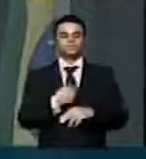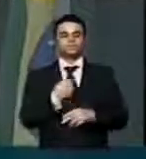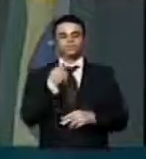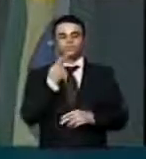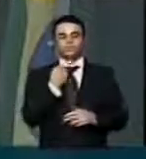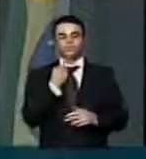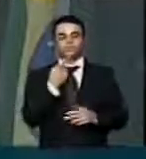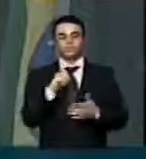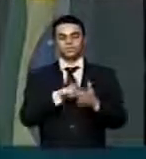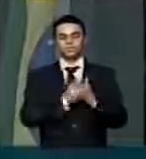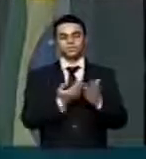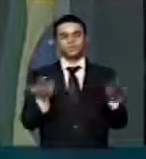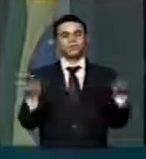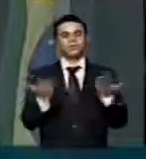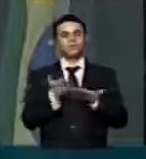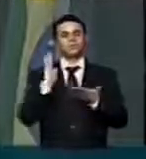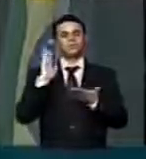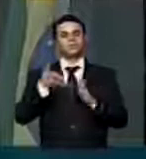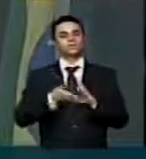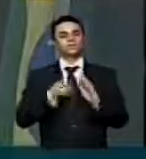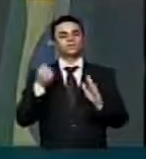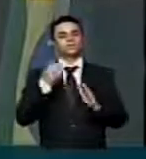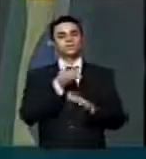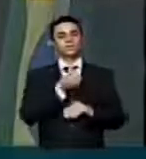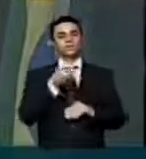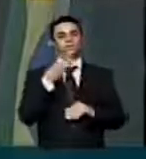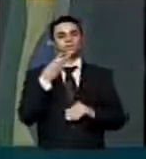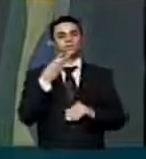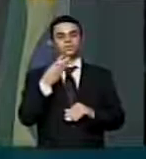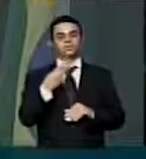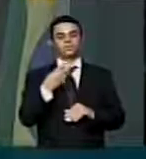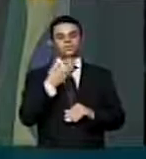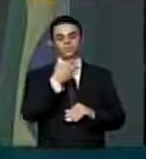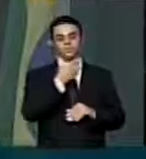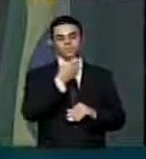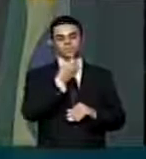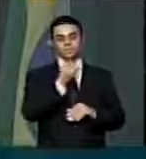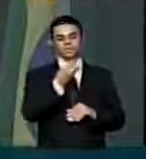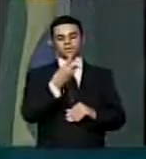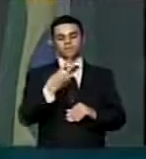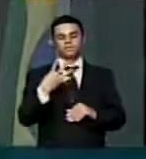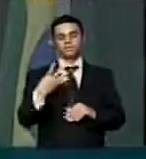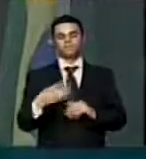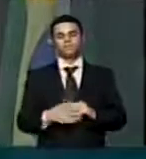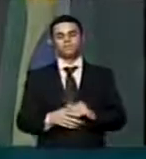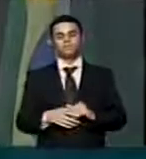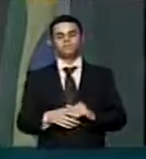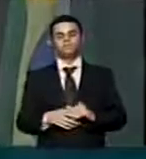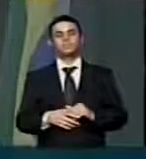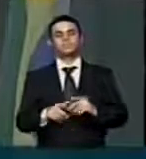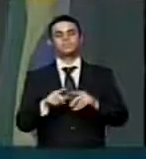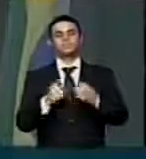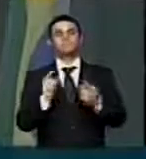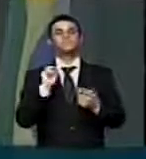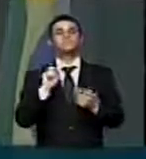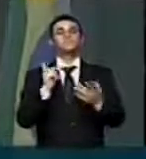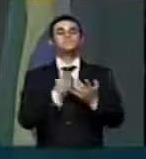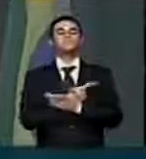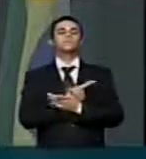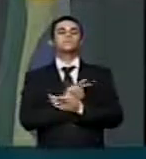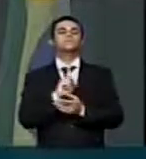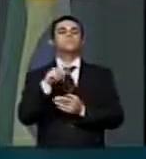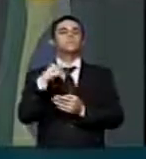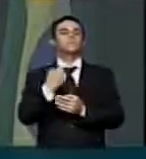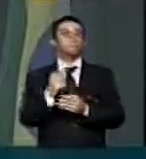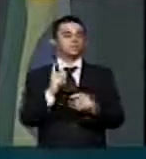agora, foi retirada da 6.4.634. E aí o que vai ocorrer? Na hora de